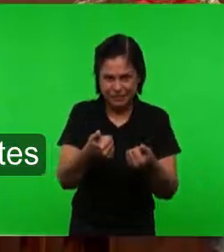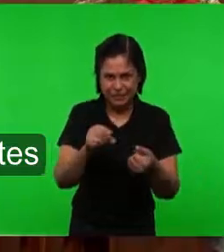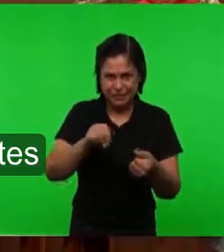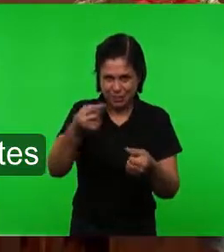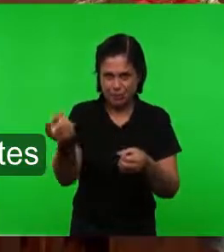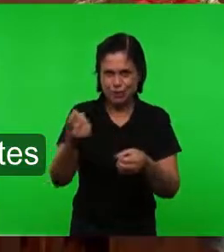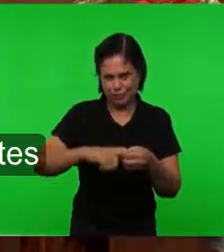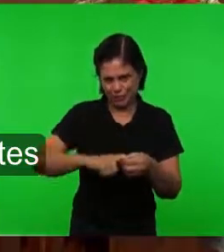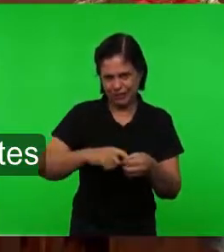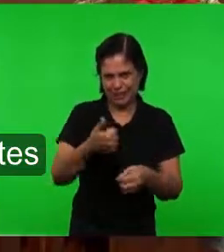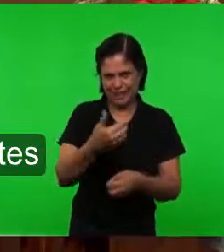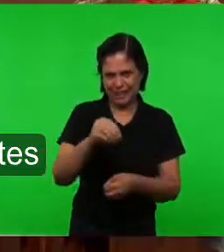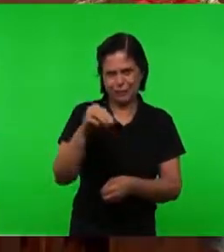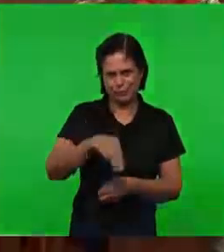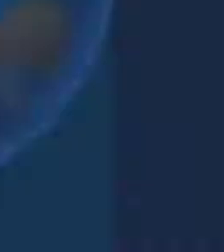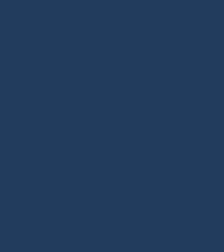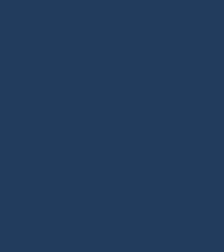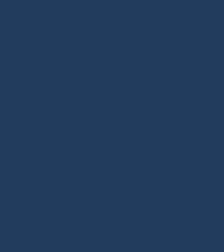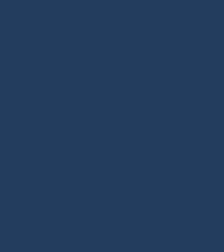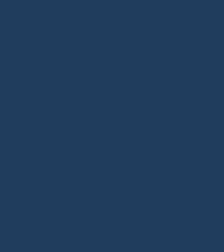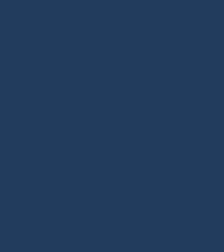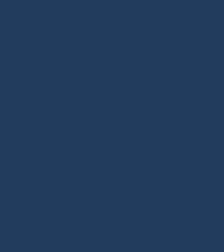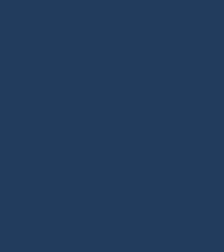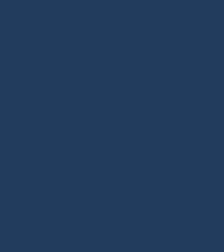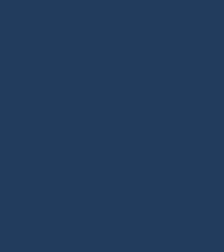Voltaremos então Dentro de dez minutos